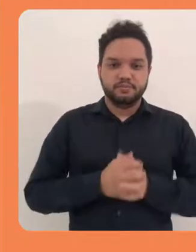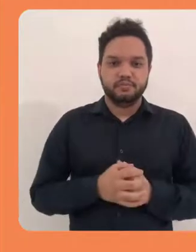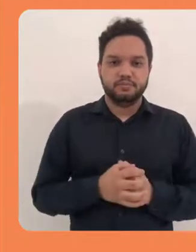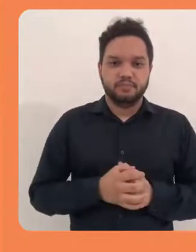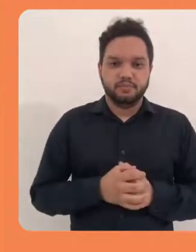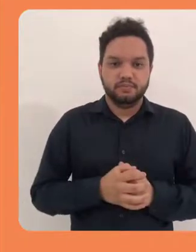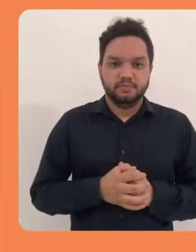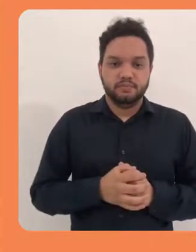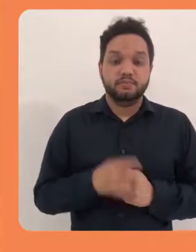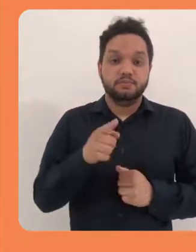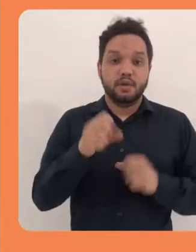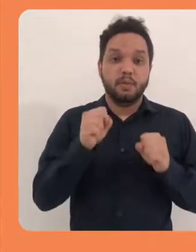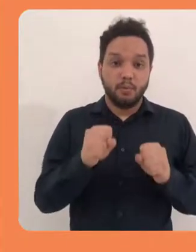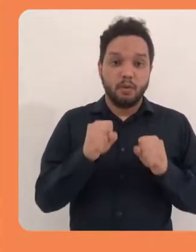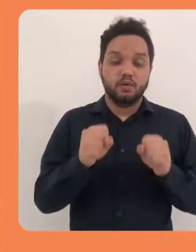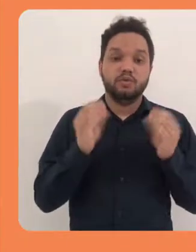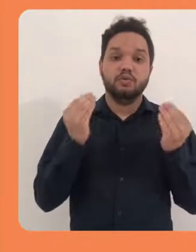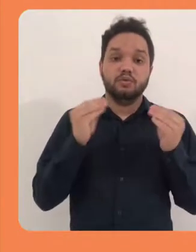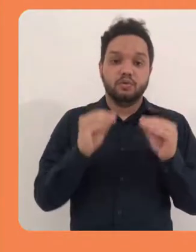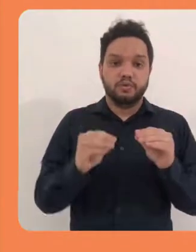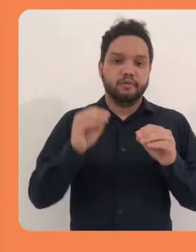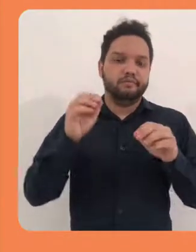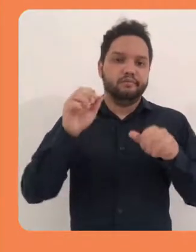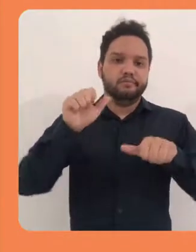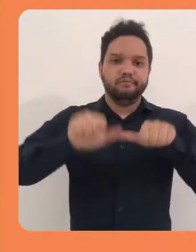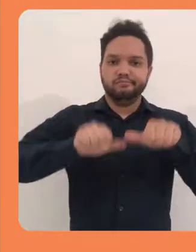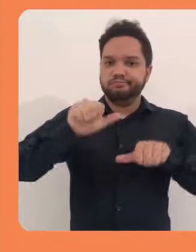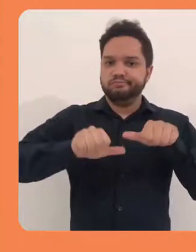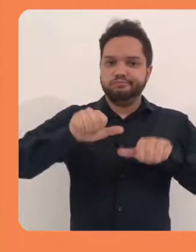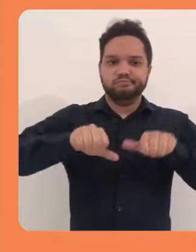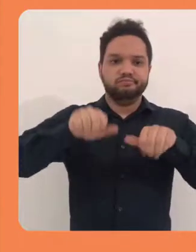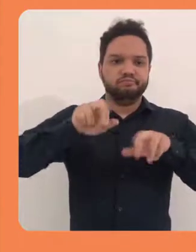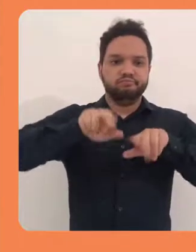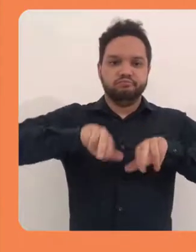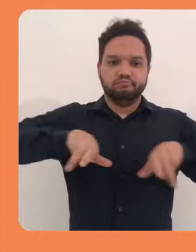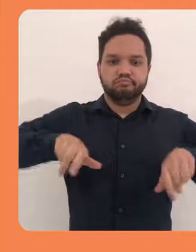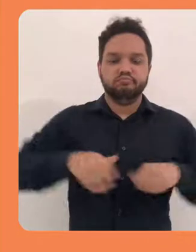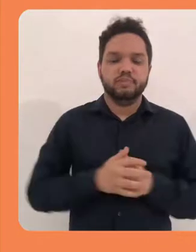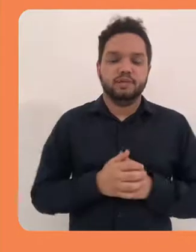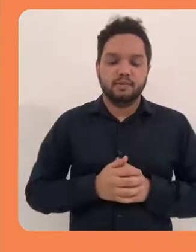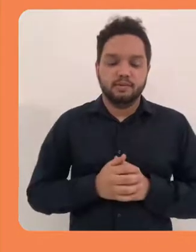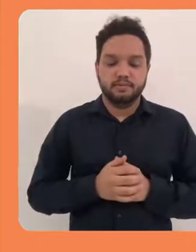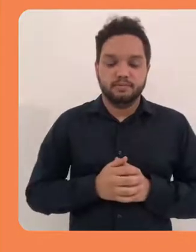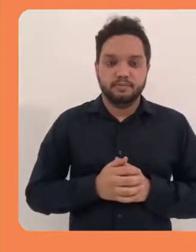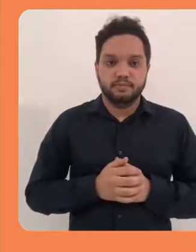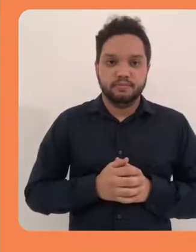do seu link. Você pode incluir formatações